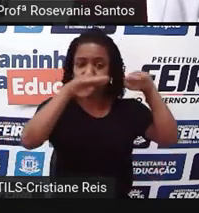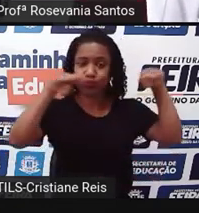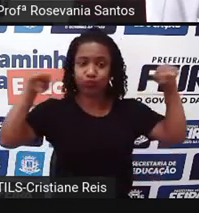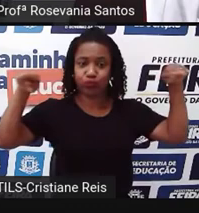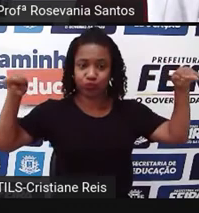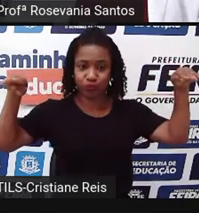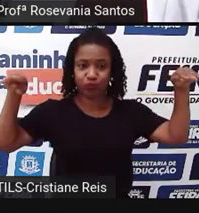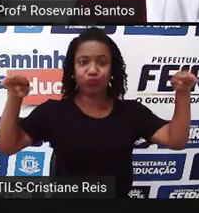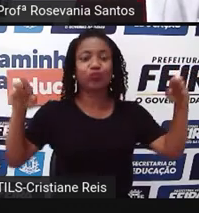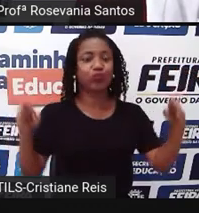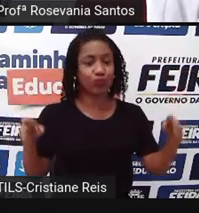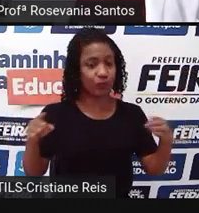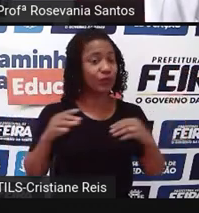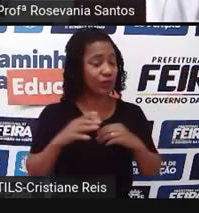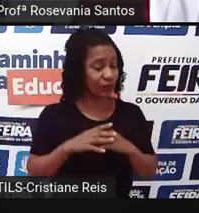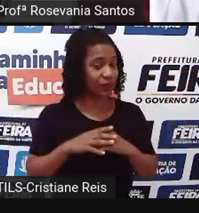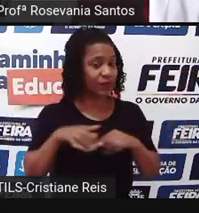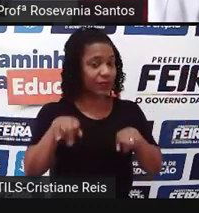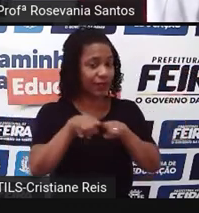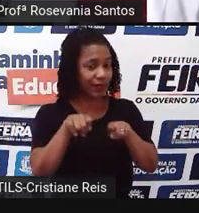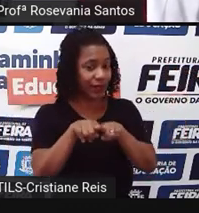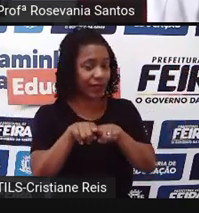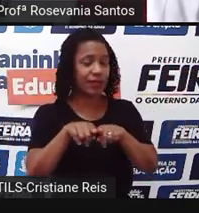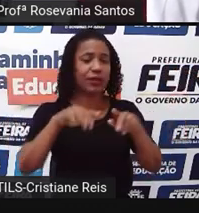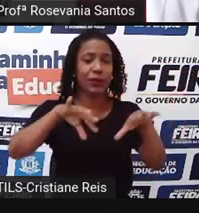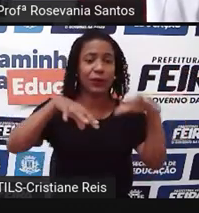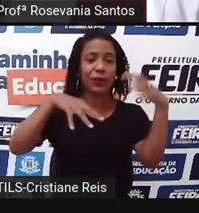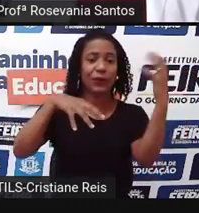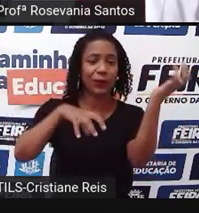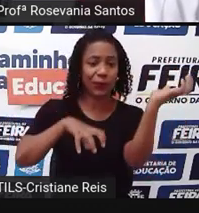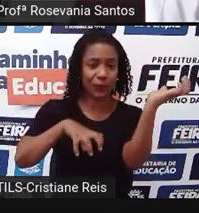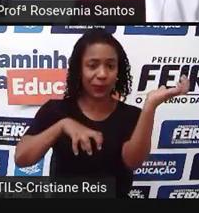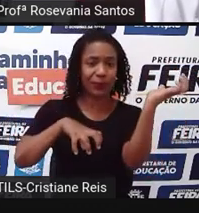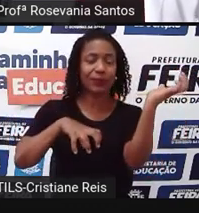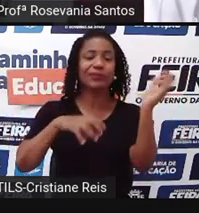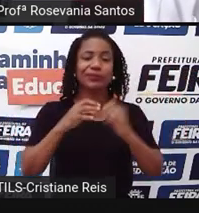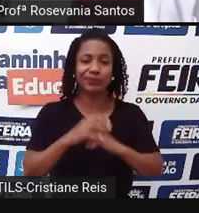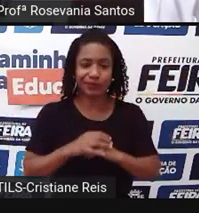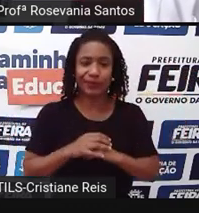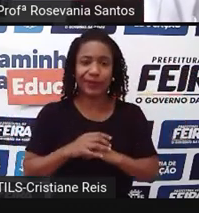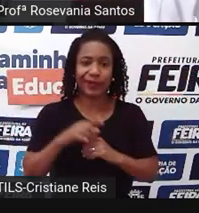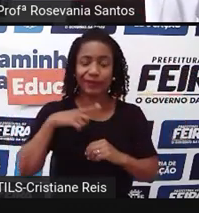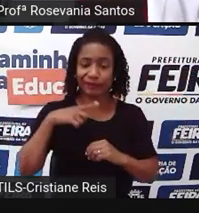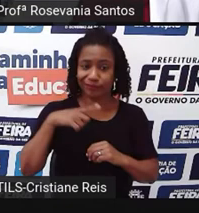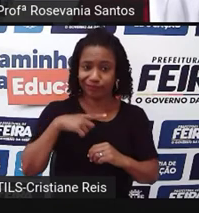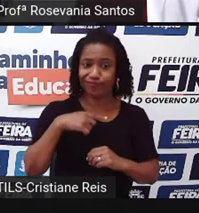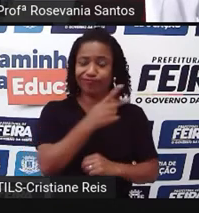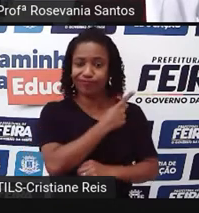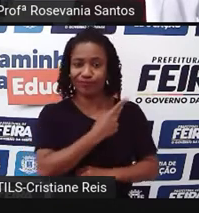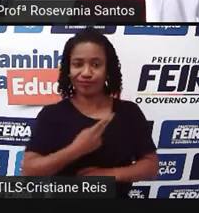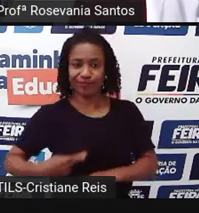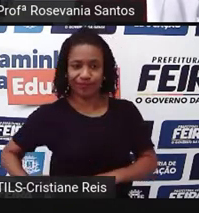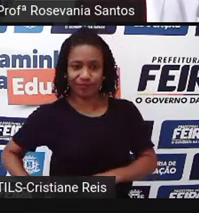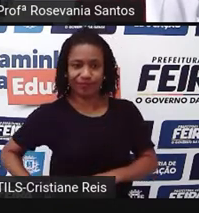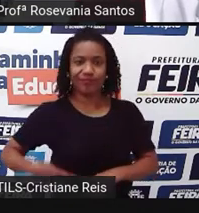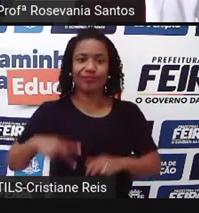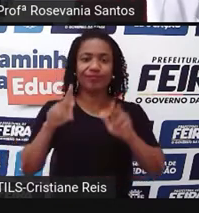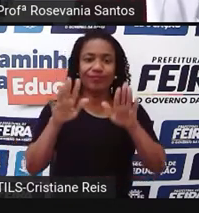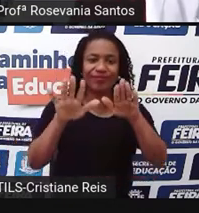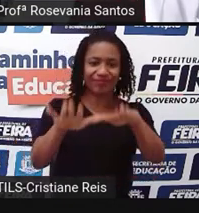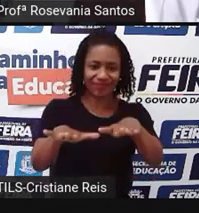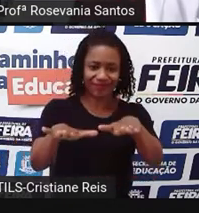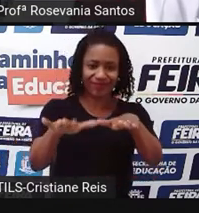e o poder político, que está lá, que talvez seja a coisa de maior destaque nessa nossa região.